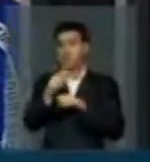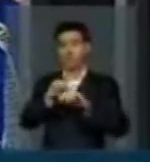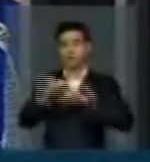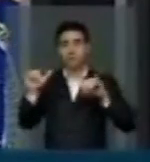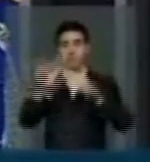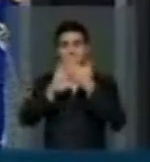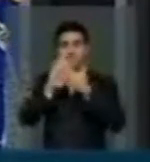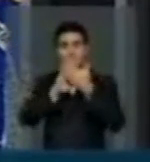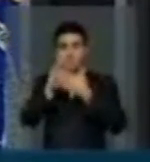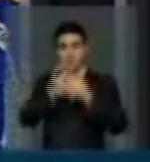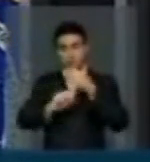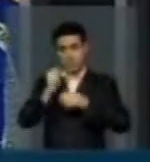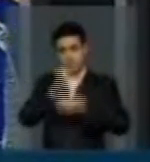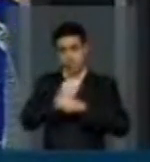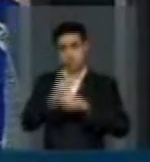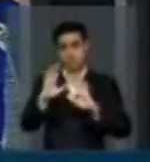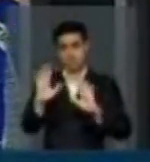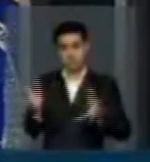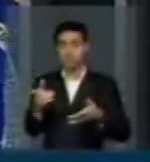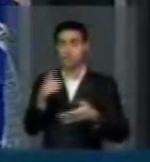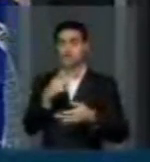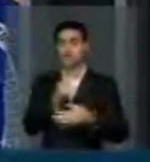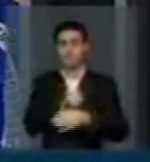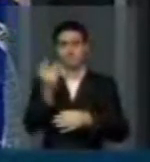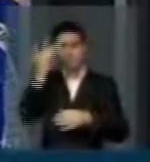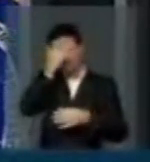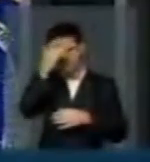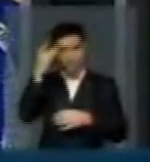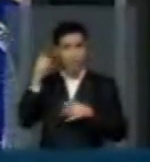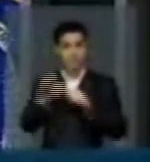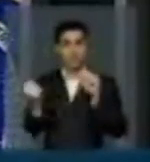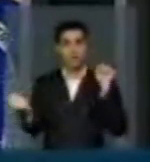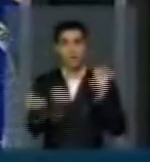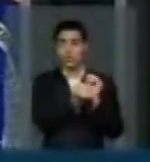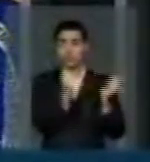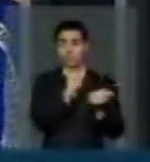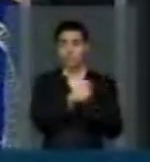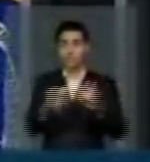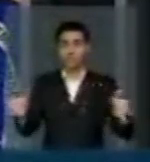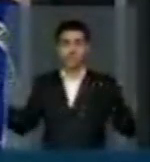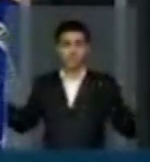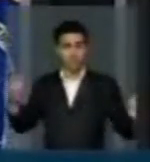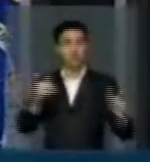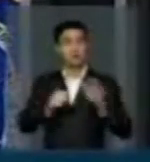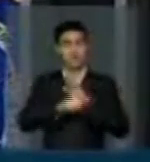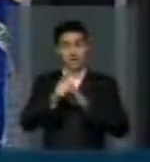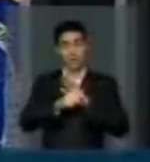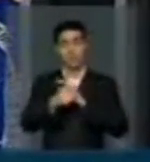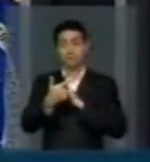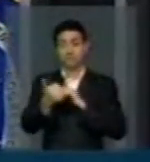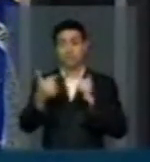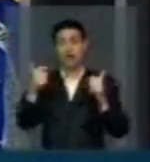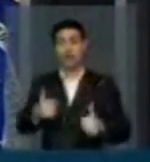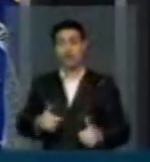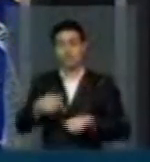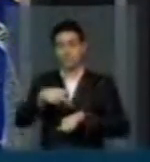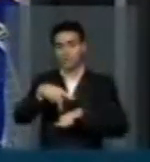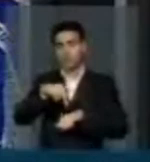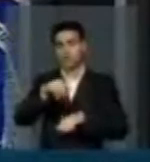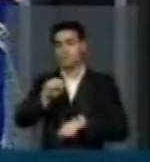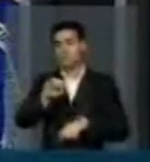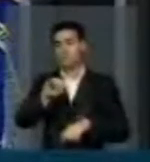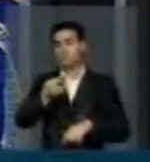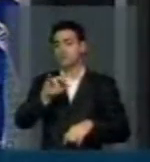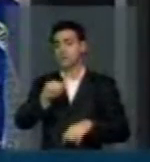mídia, o ano passado, centenas de cristãos foram crucificados, em pleno século XXI, na Síria. Então existe um